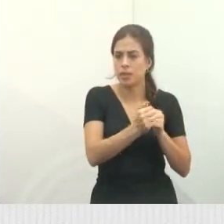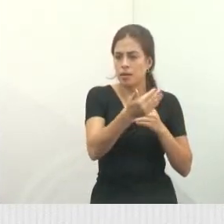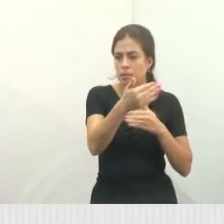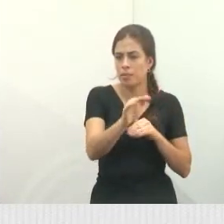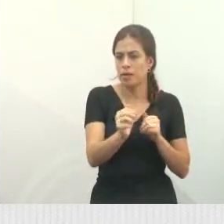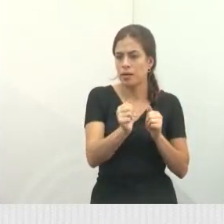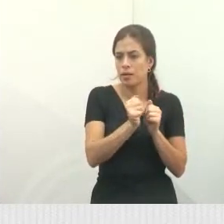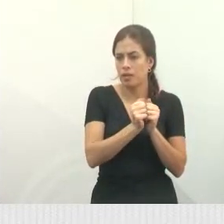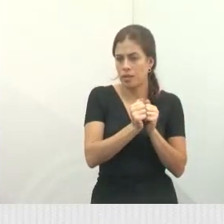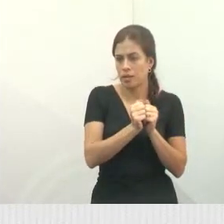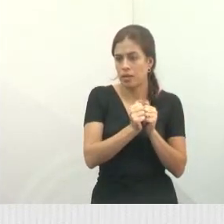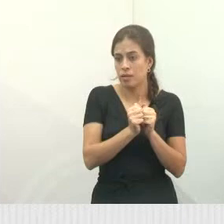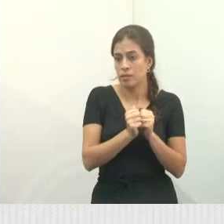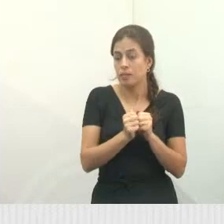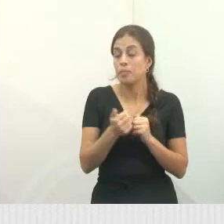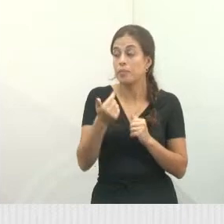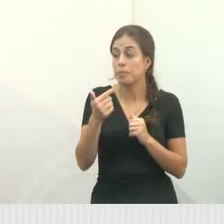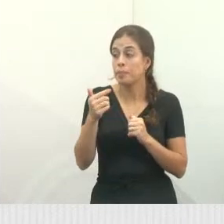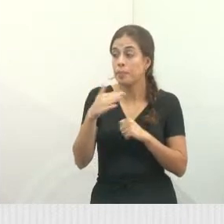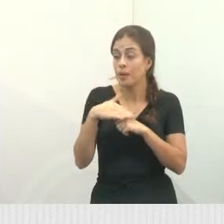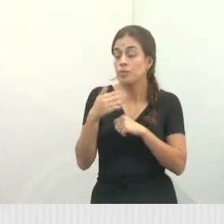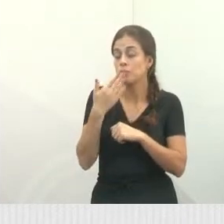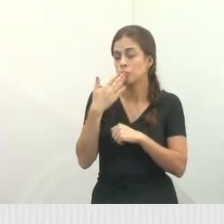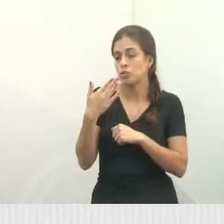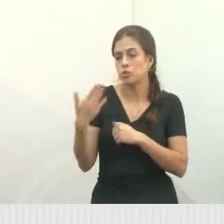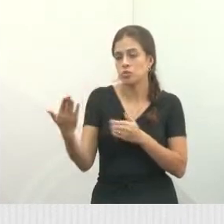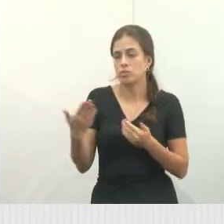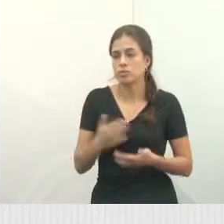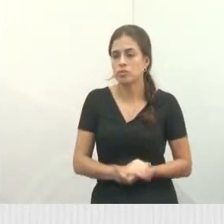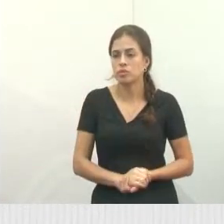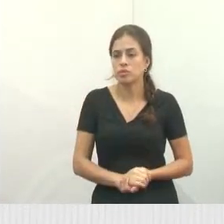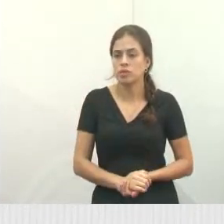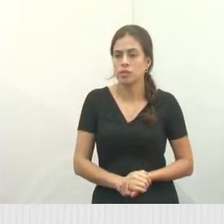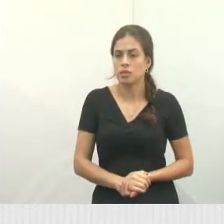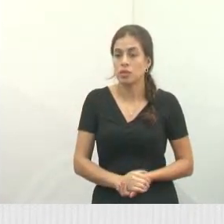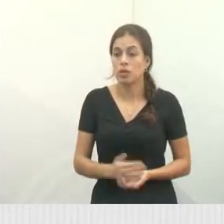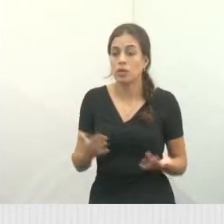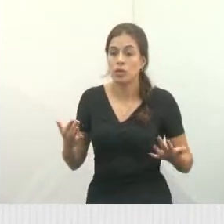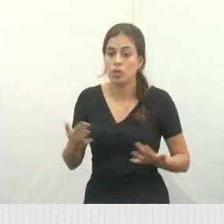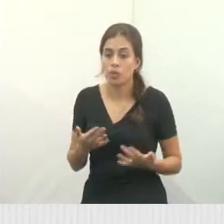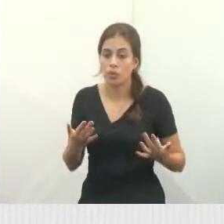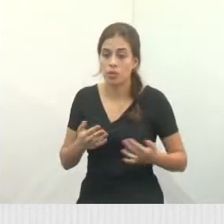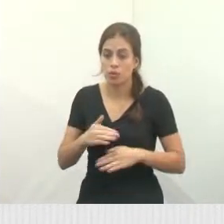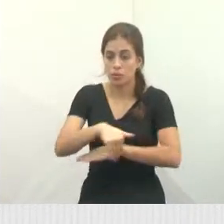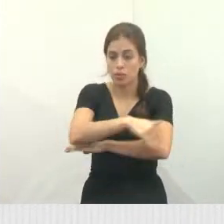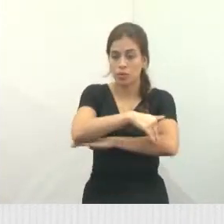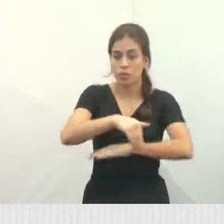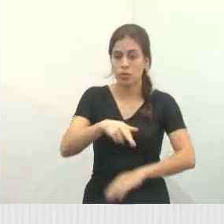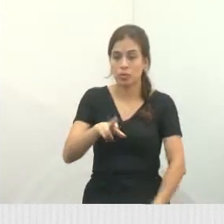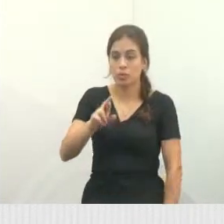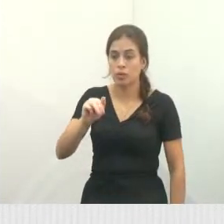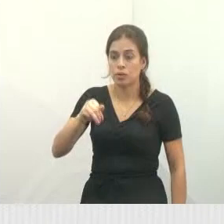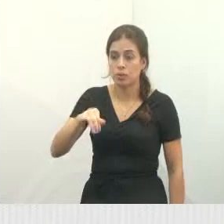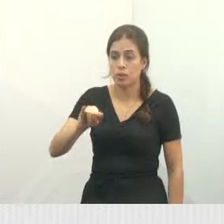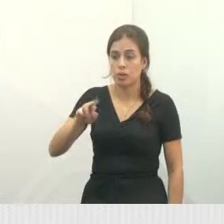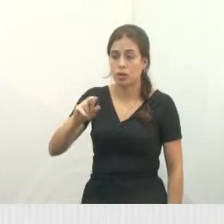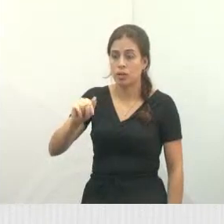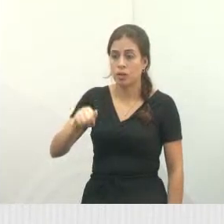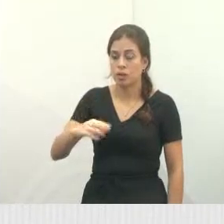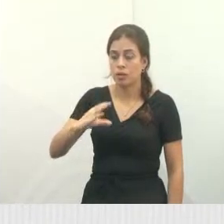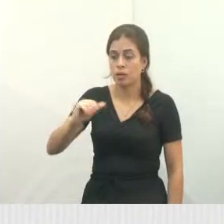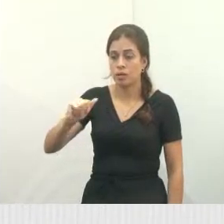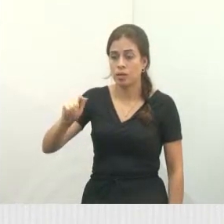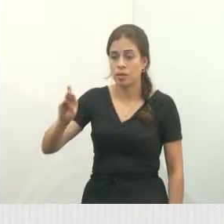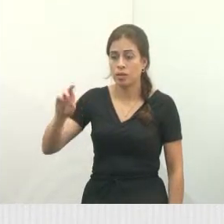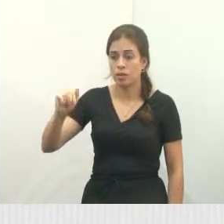próximo aqui. Então, mais um pedido aí desse vereador. Hoje estou aqui na Ramira Cabral para mostrar também. Olha, na Ramira Cabral,